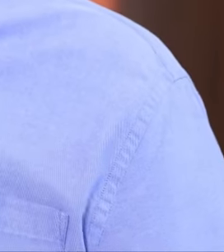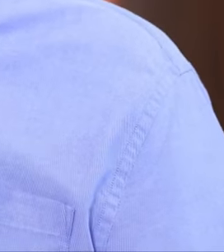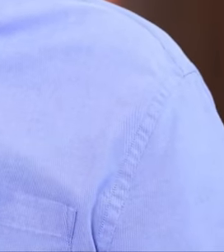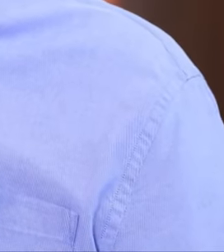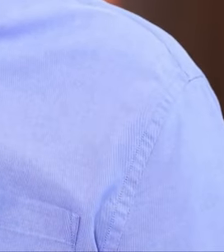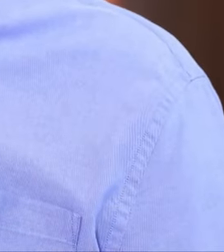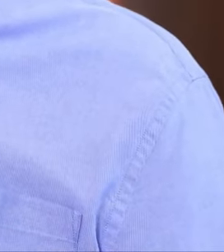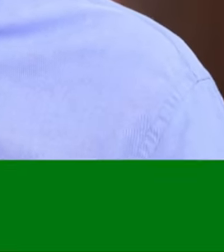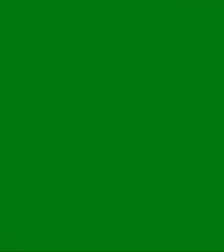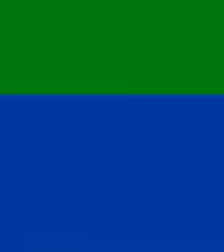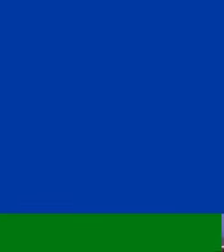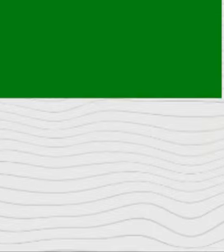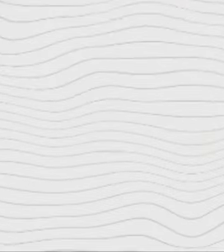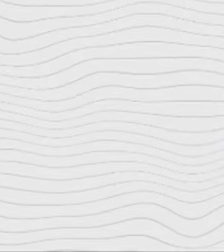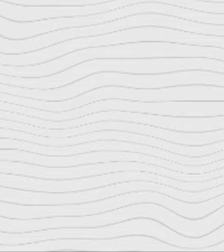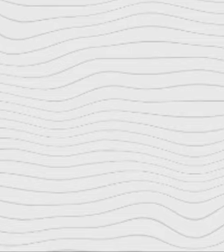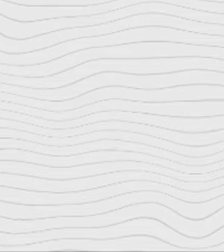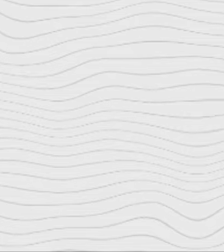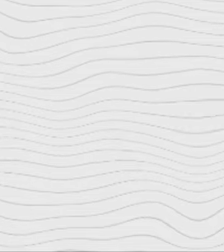A verdade.